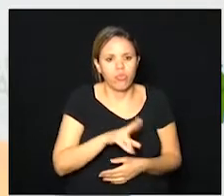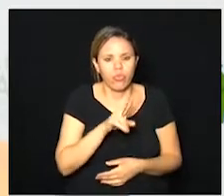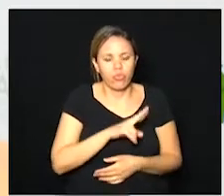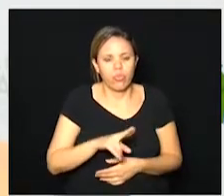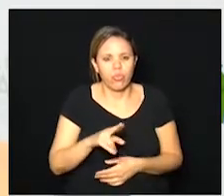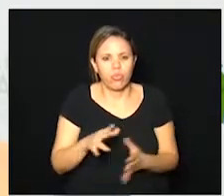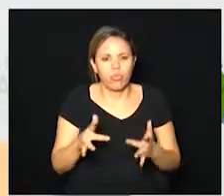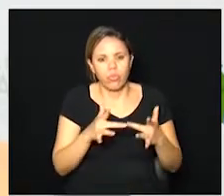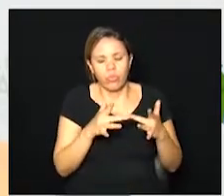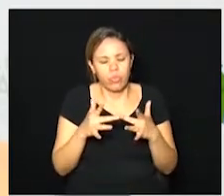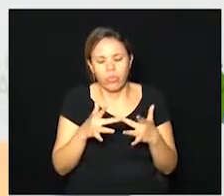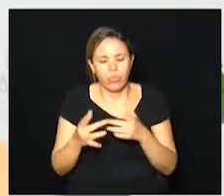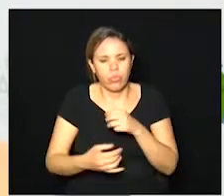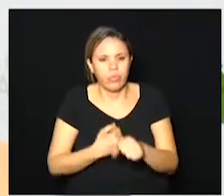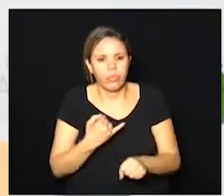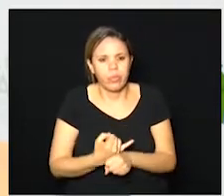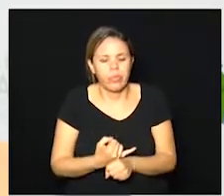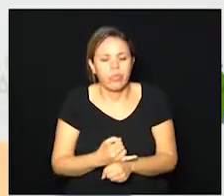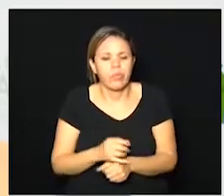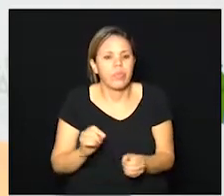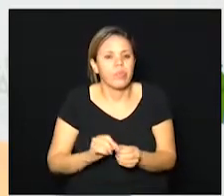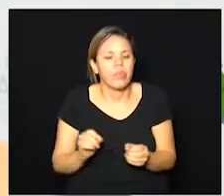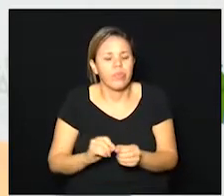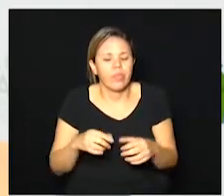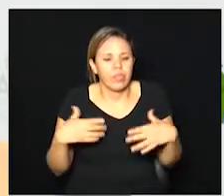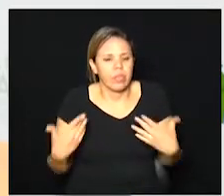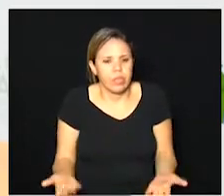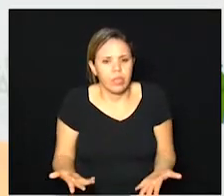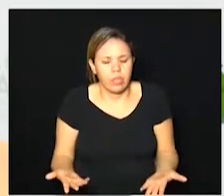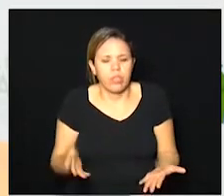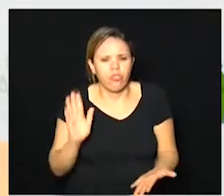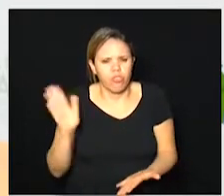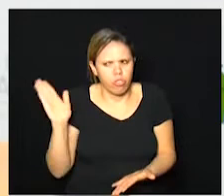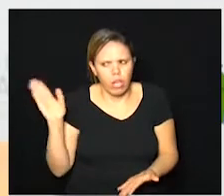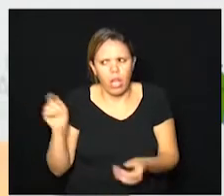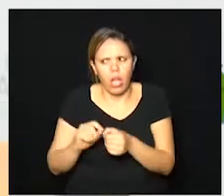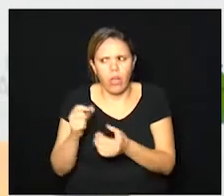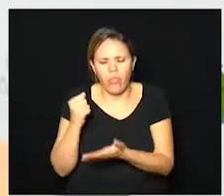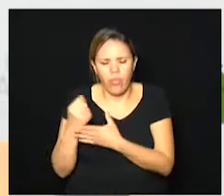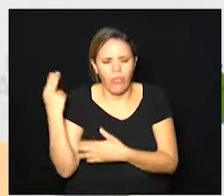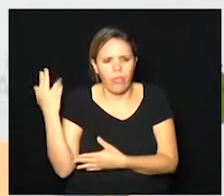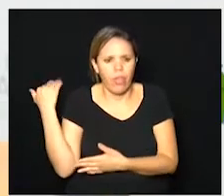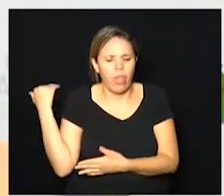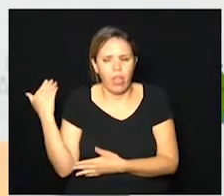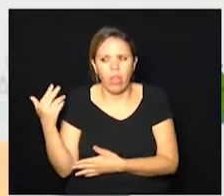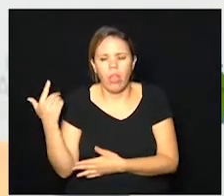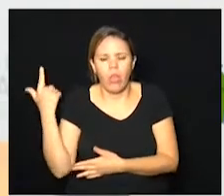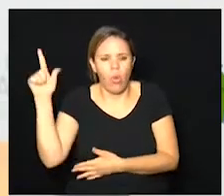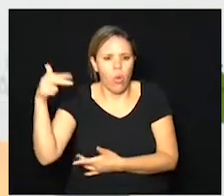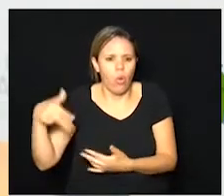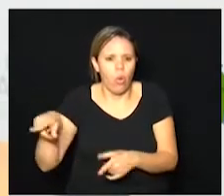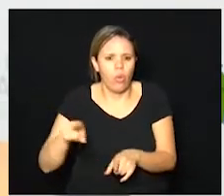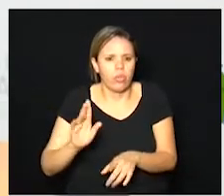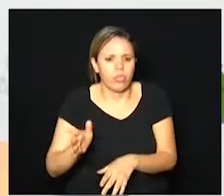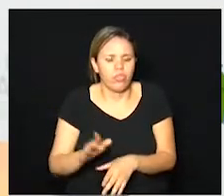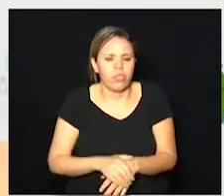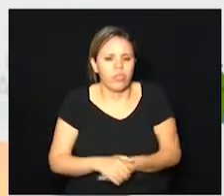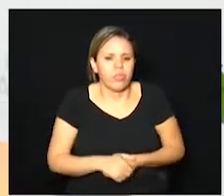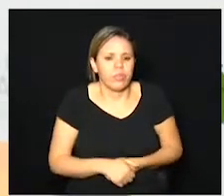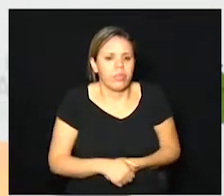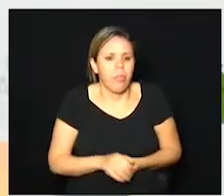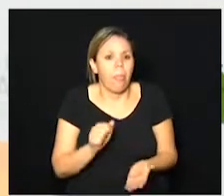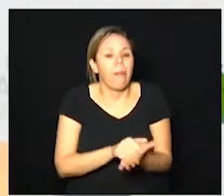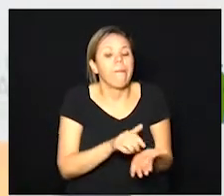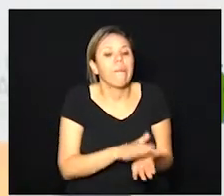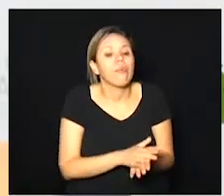conectada para fazer tipo isso já foi feito não é novo em outros casos é chamada multa